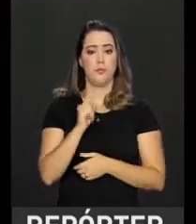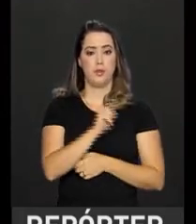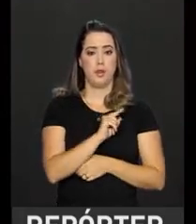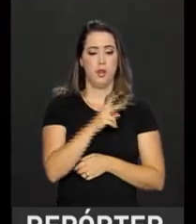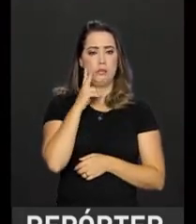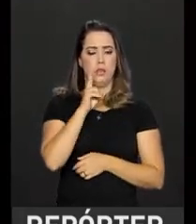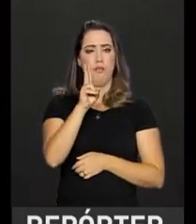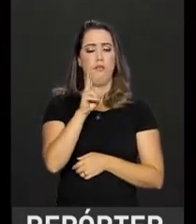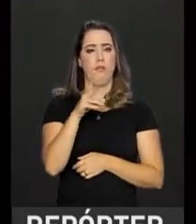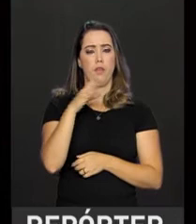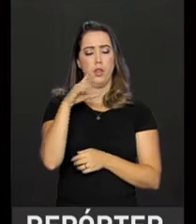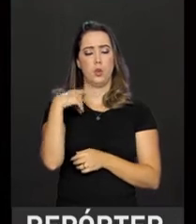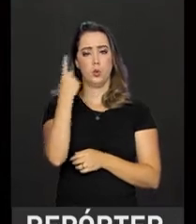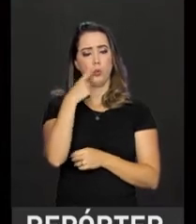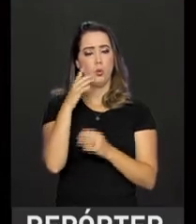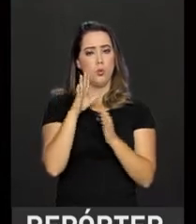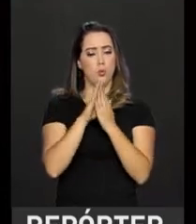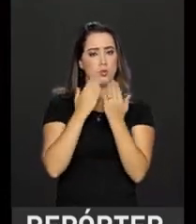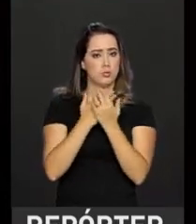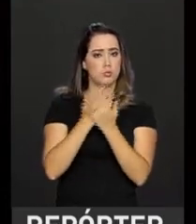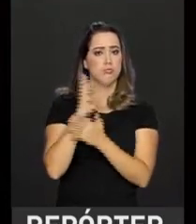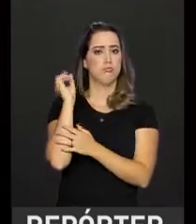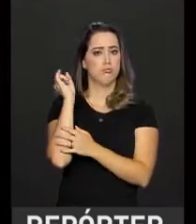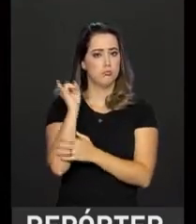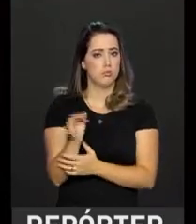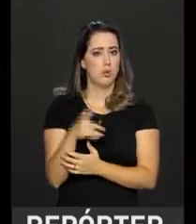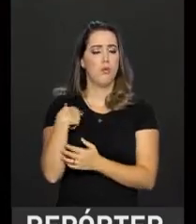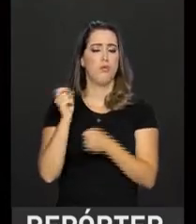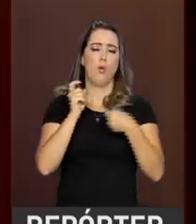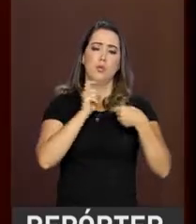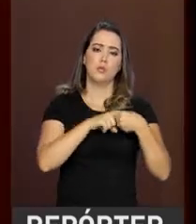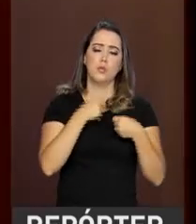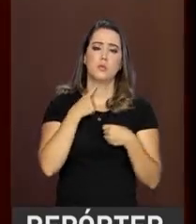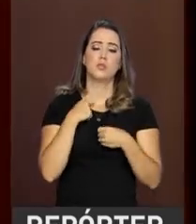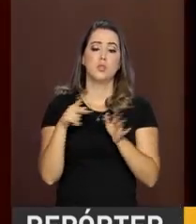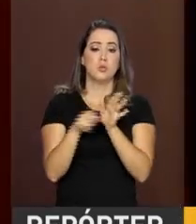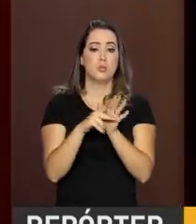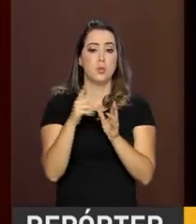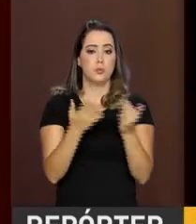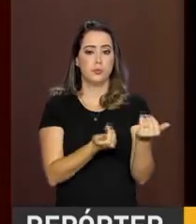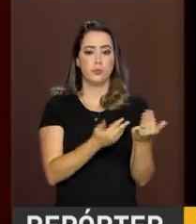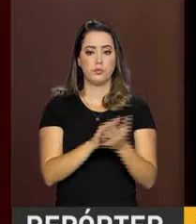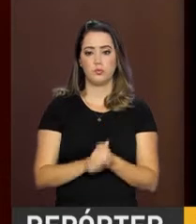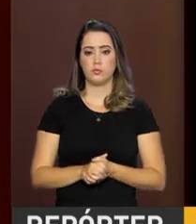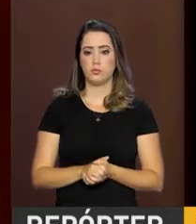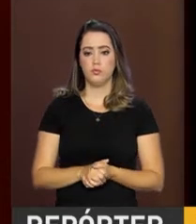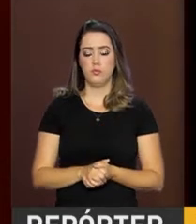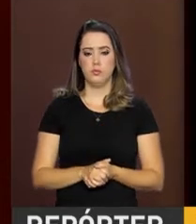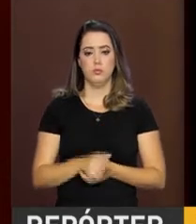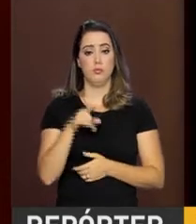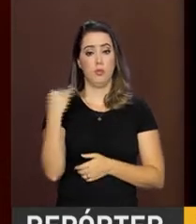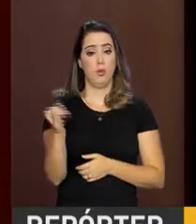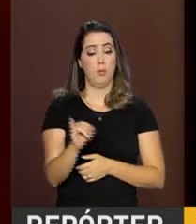vê no ensino integral uma escola mais voltada para os interesses dos jovens. A oportunidade de estudar na escola como de tempo integral,